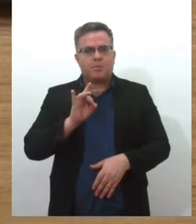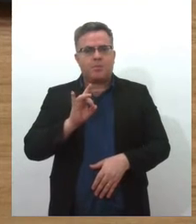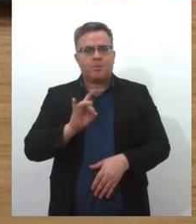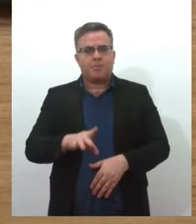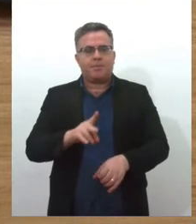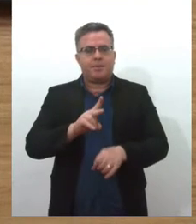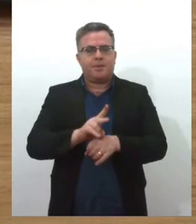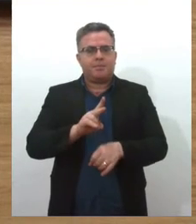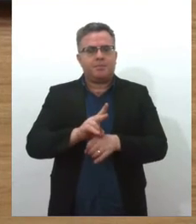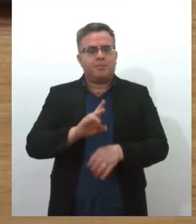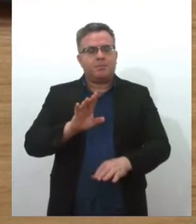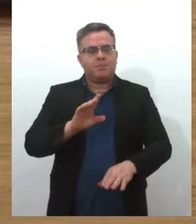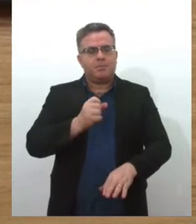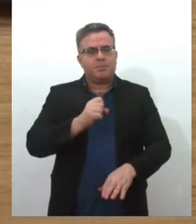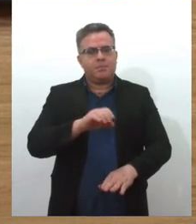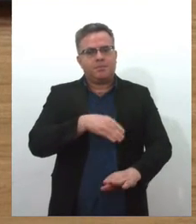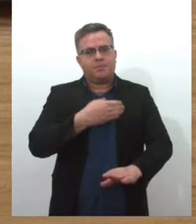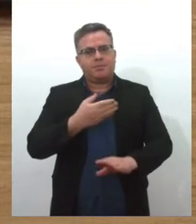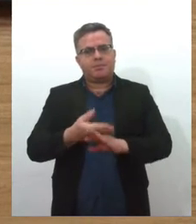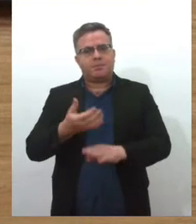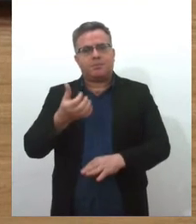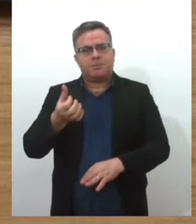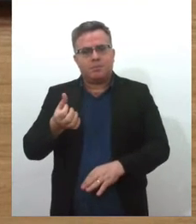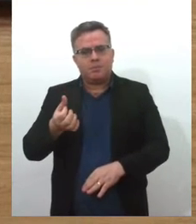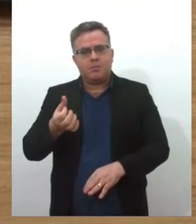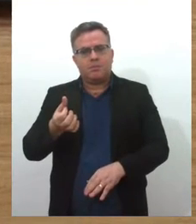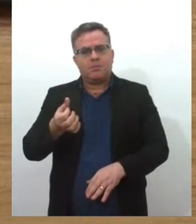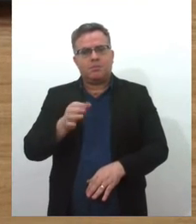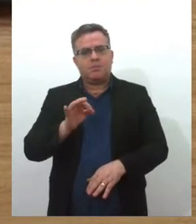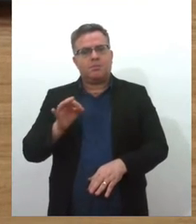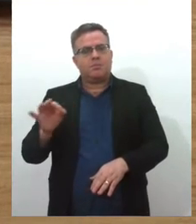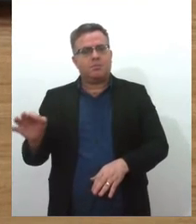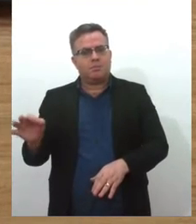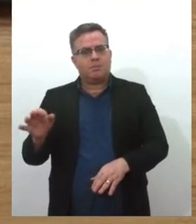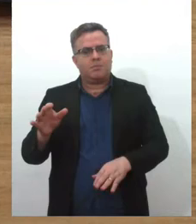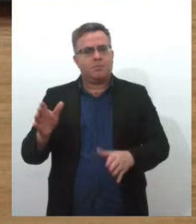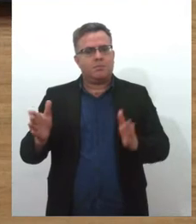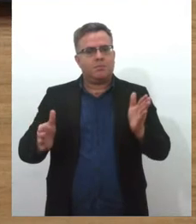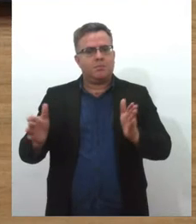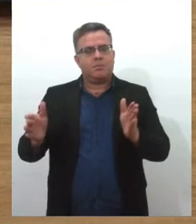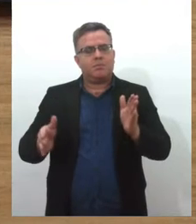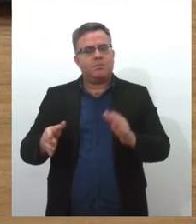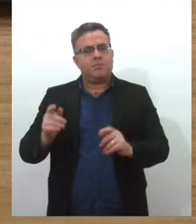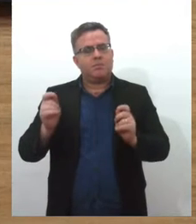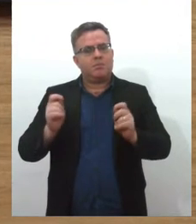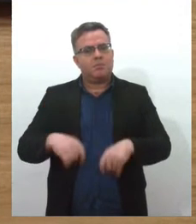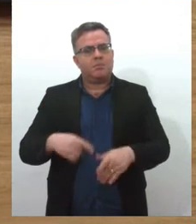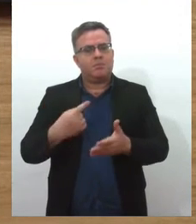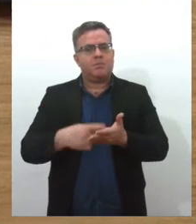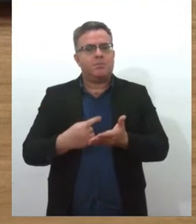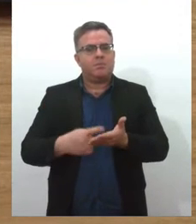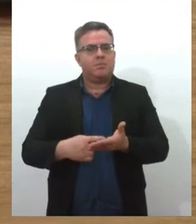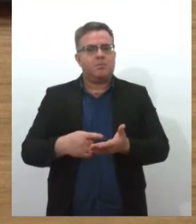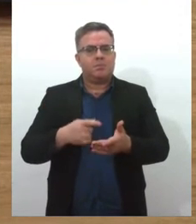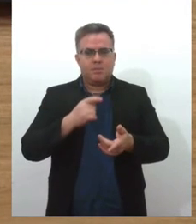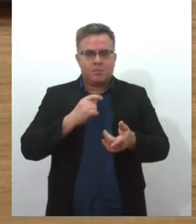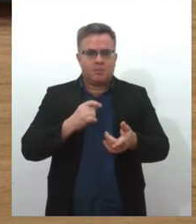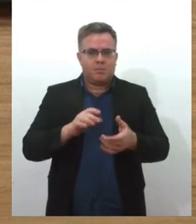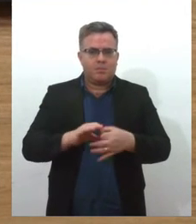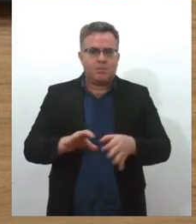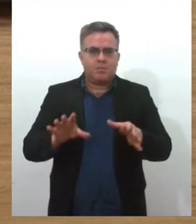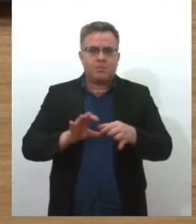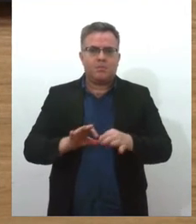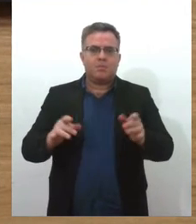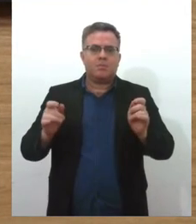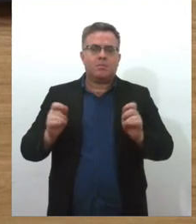8 às 18 horas. Durante esse plantão, o cidadão poderá solucionar questões relacionadas à liberdade